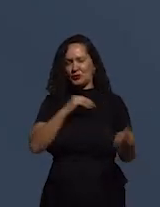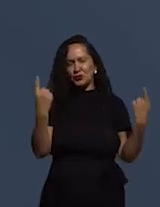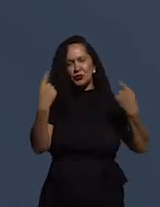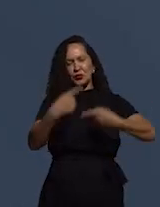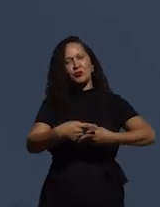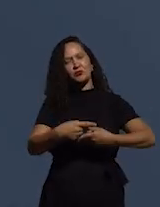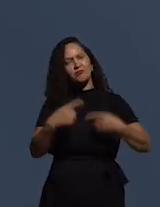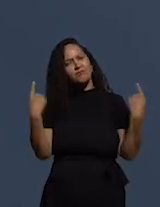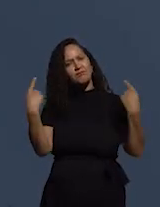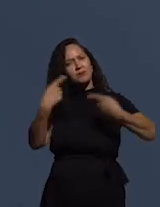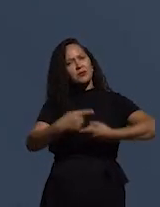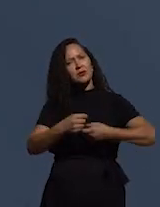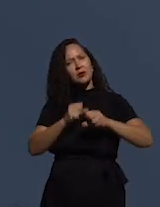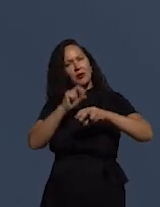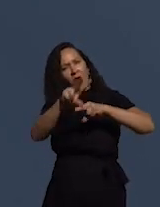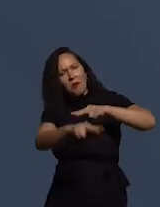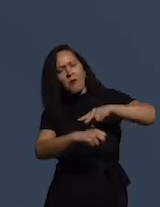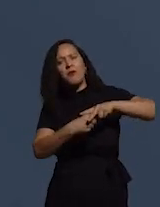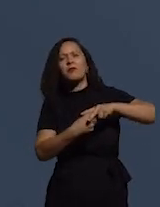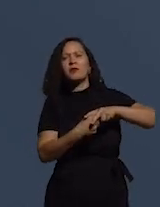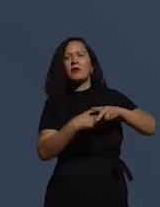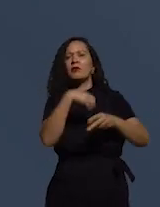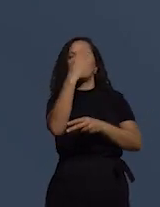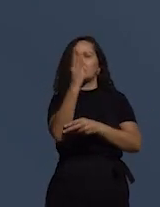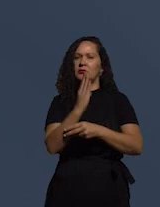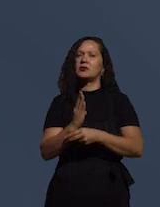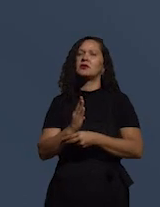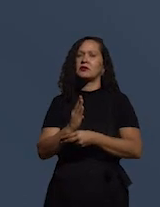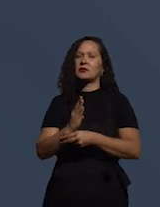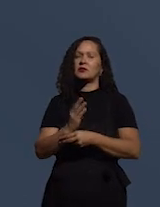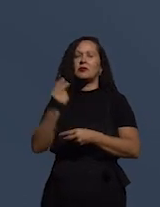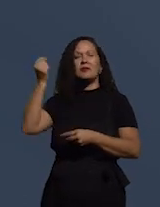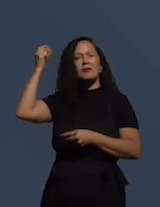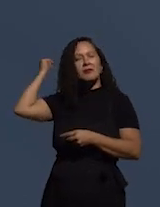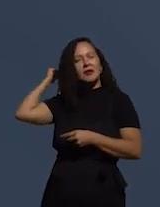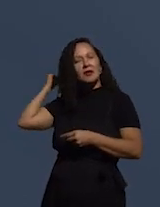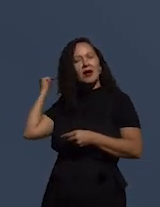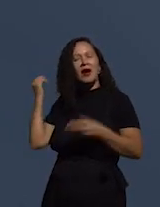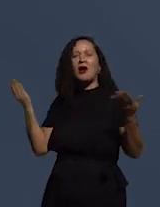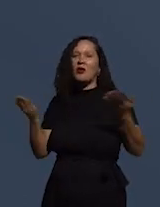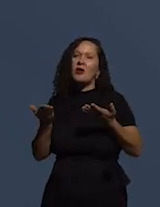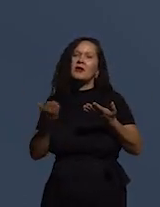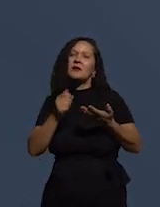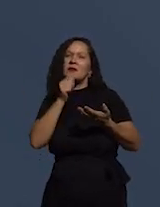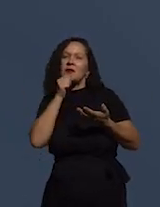enfrentamento à corrupção no Brasil no passado recente,